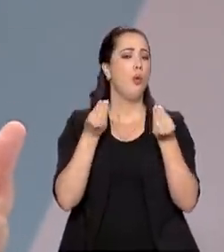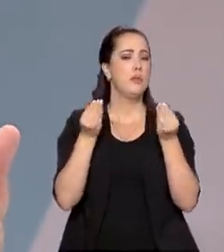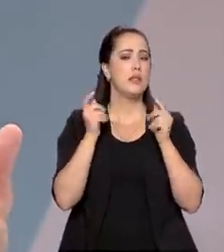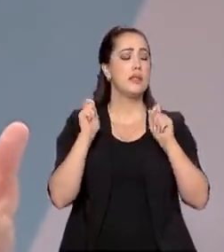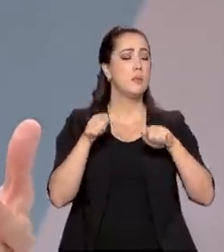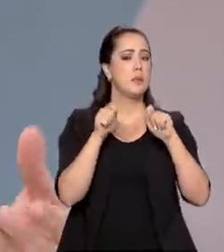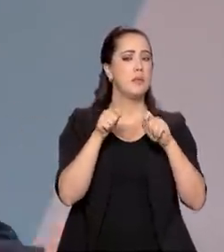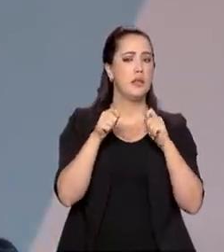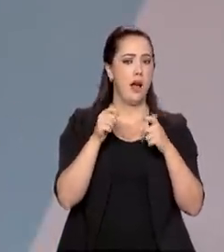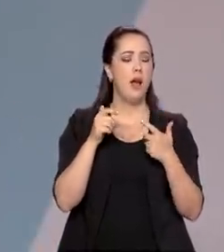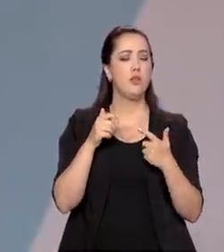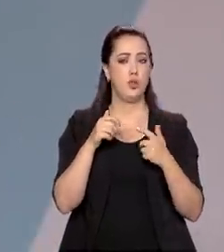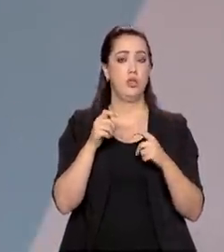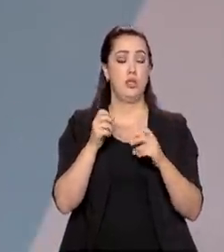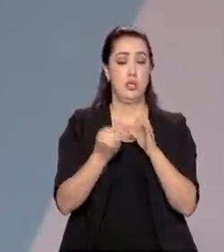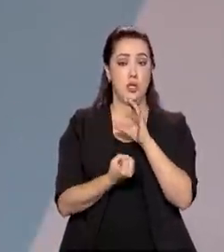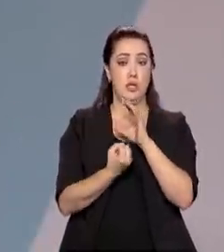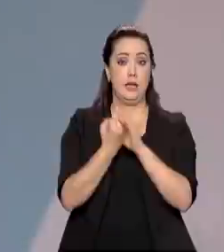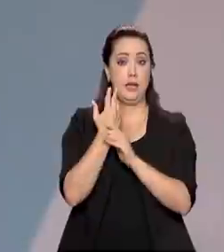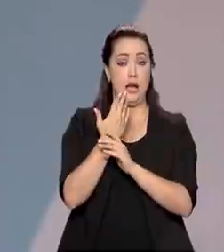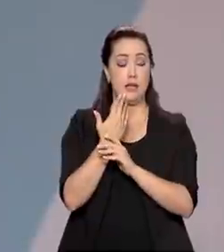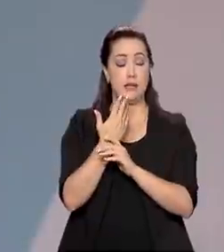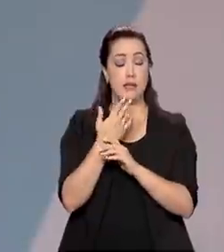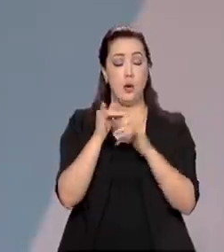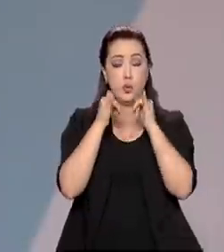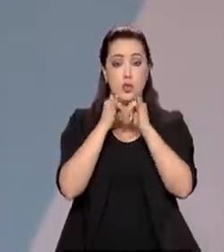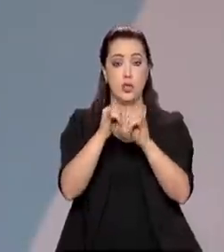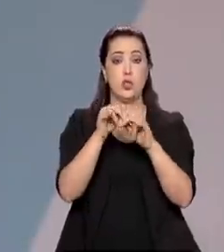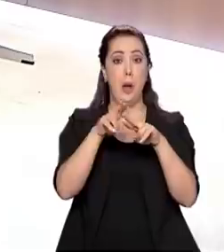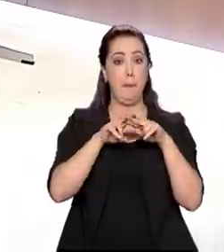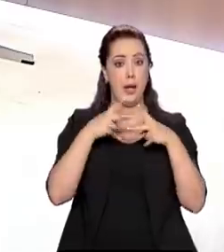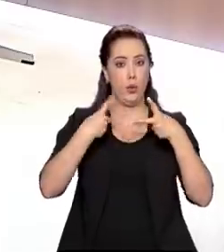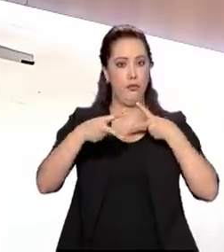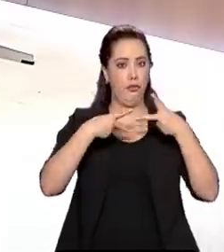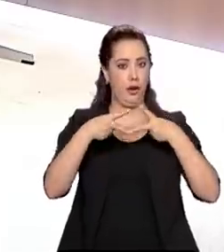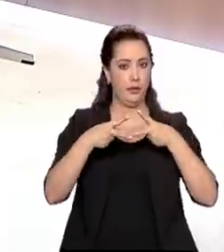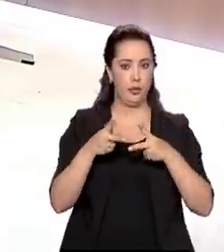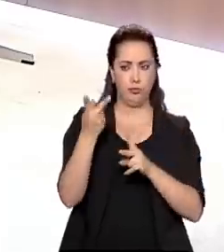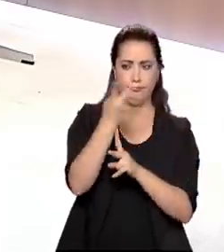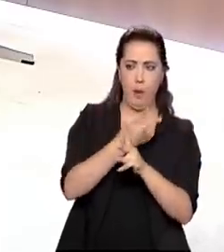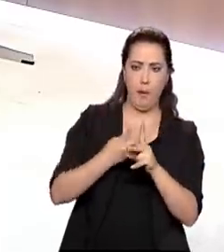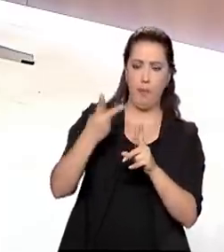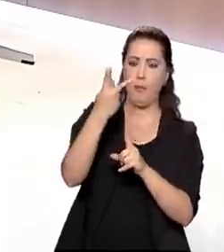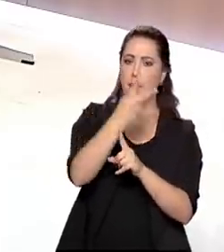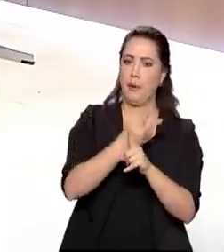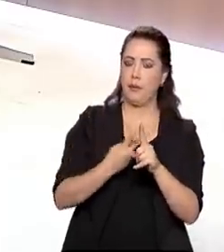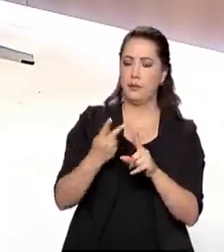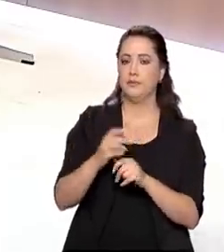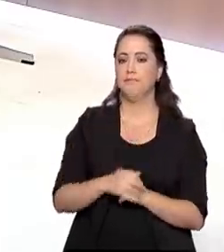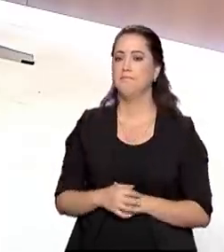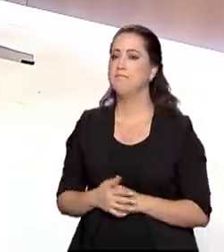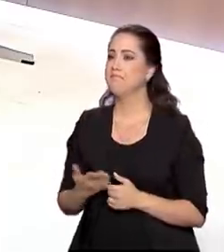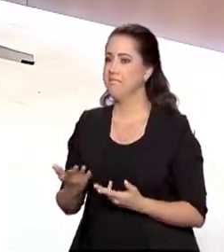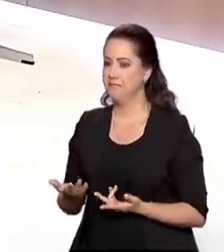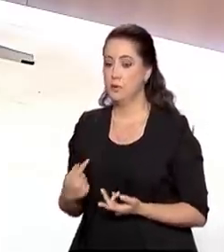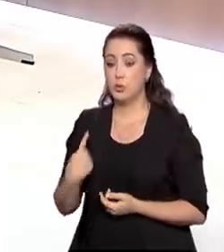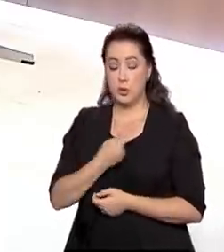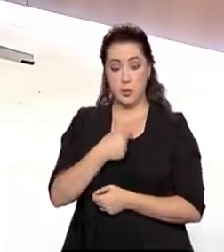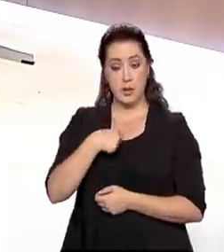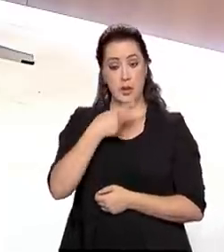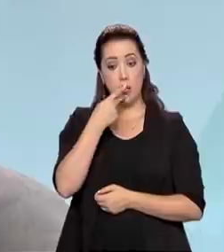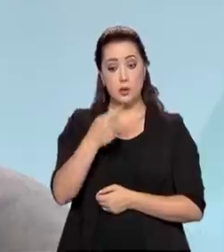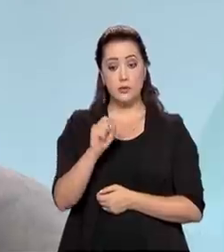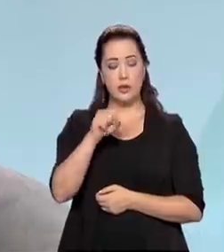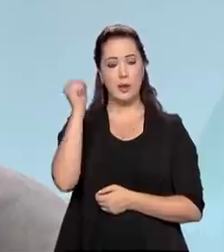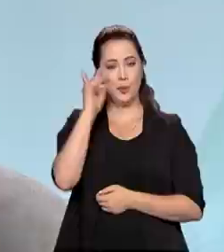possibilidade de produção de energia elétrica no Brasil? Paulo, eu falei que o Brasil tinha um dos melhores índices de insolação